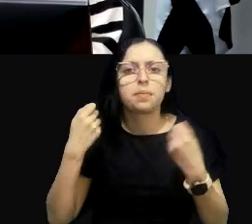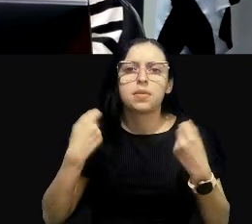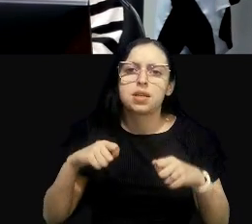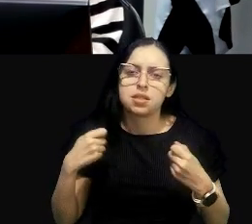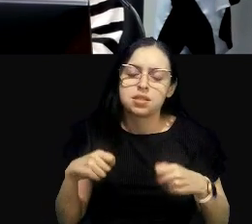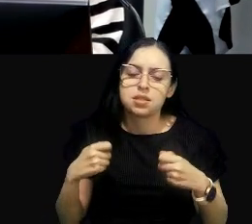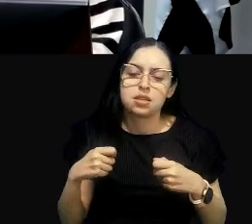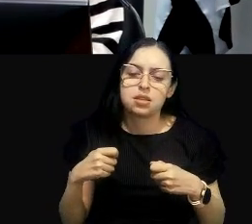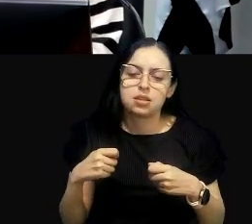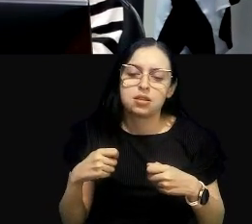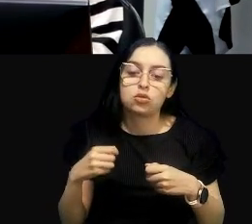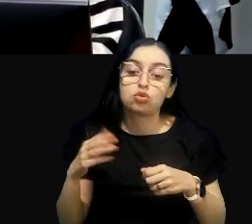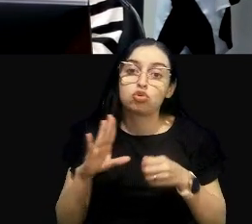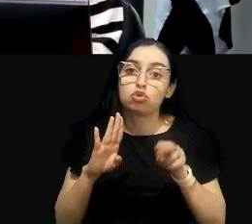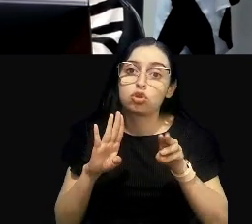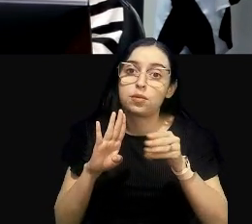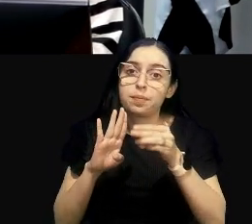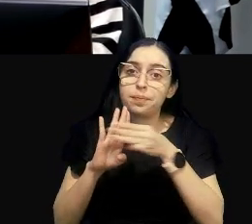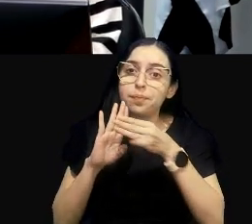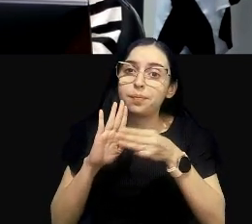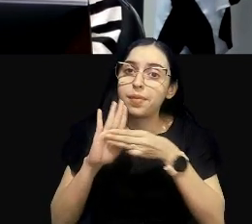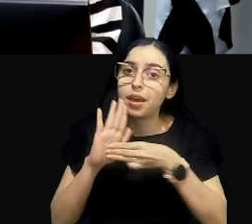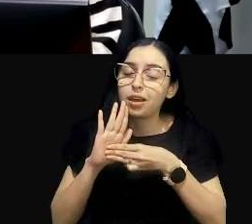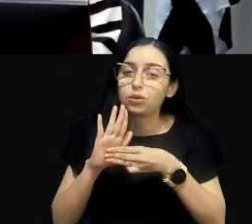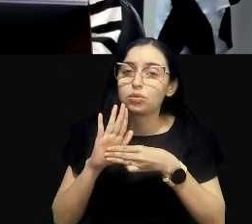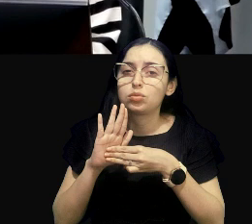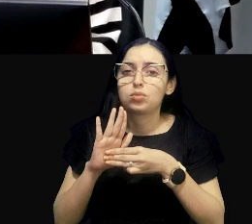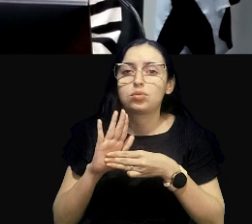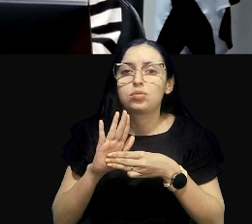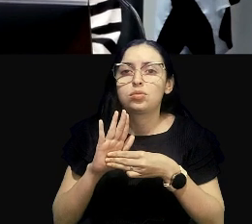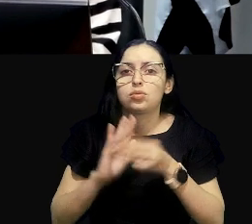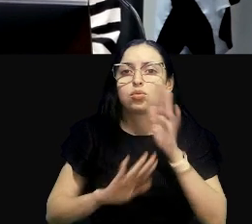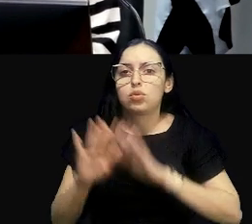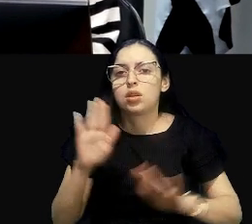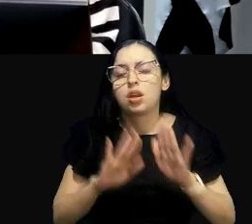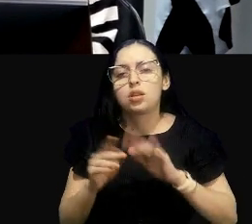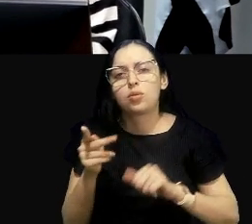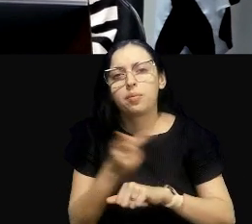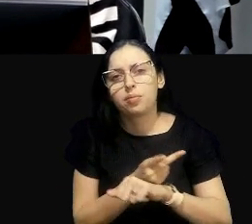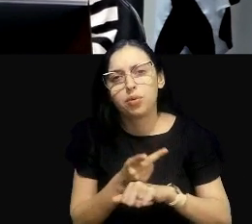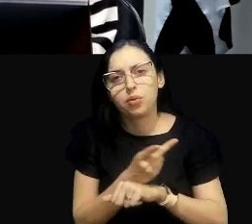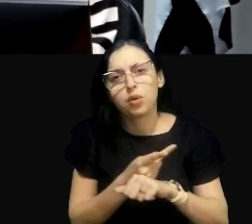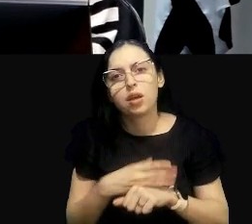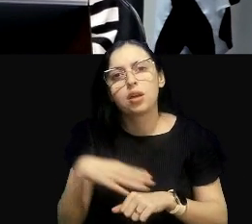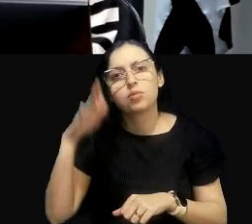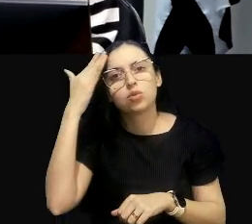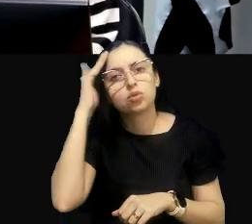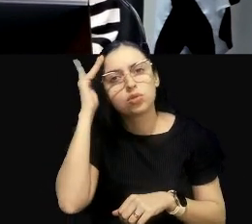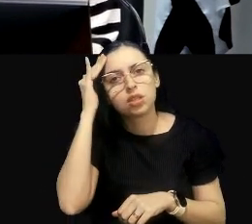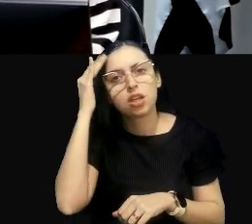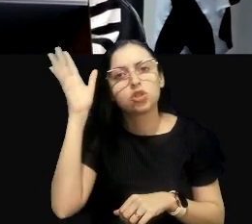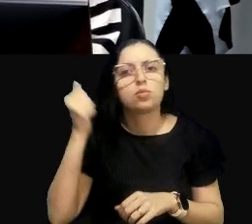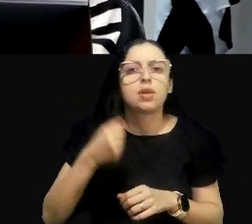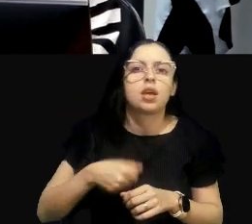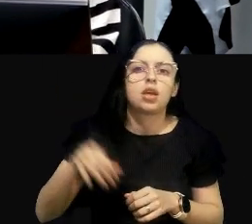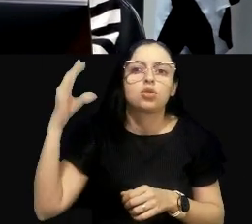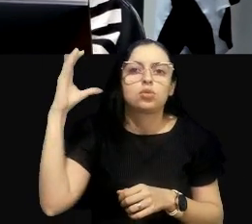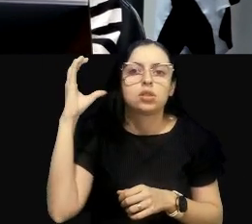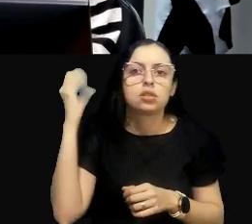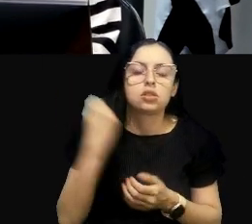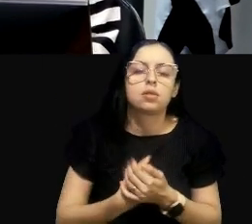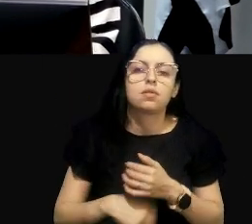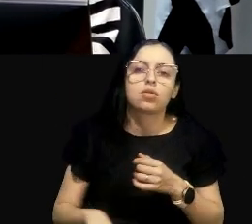de quê? De métodos de análise, né? Então, a gente busca lá no conhecimento científico, nas práticas